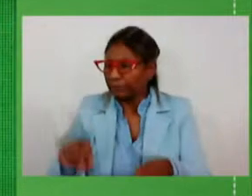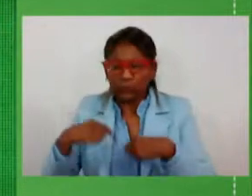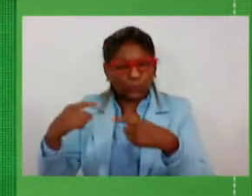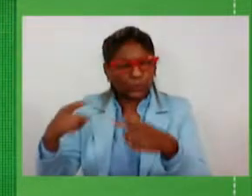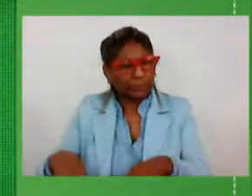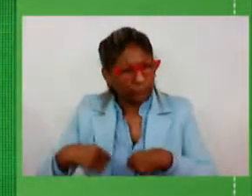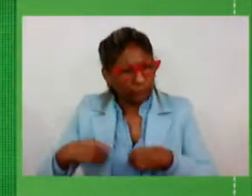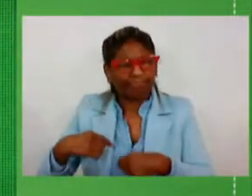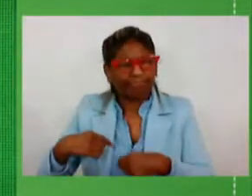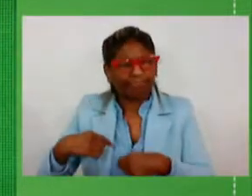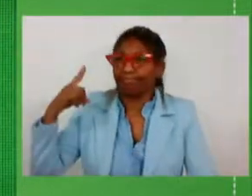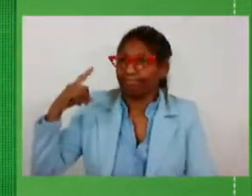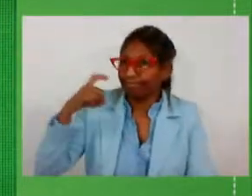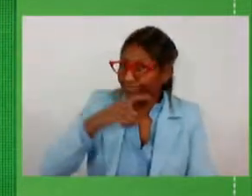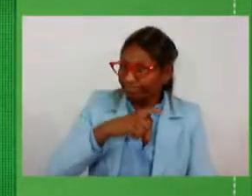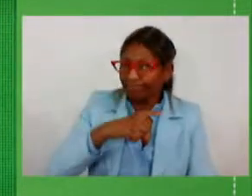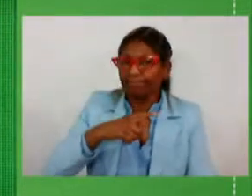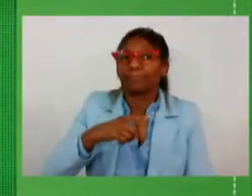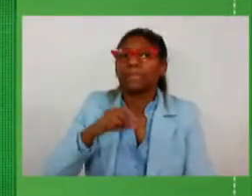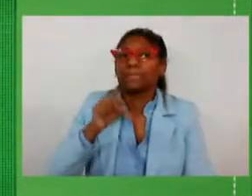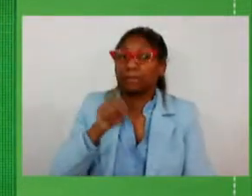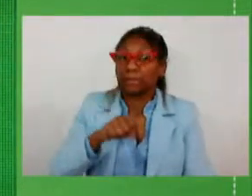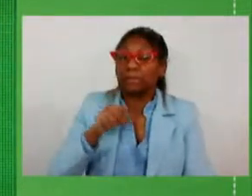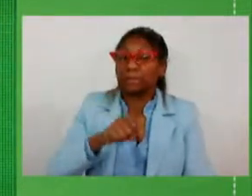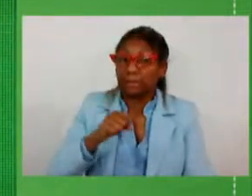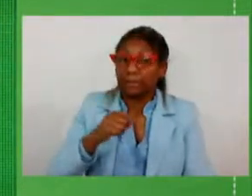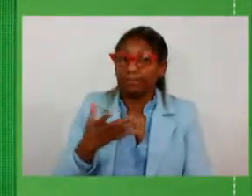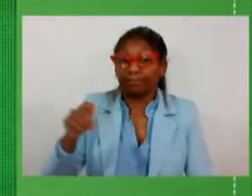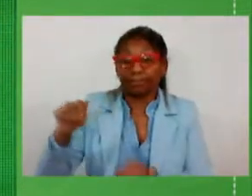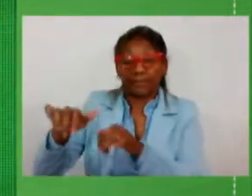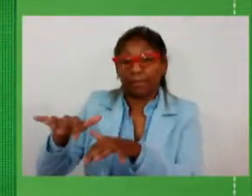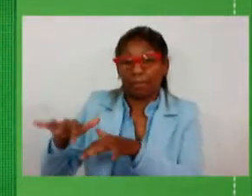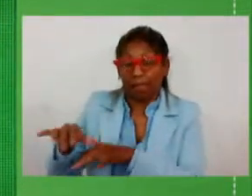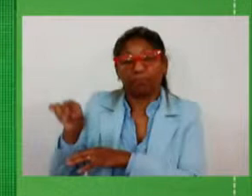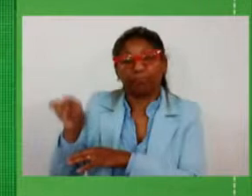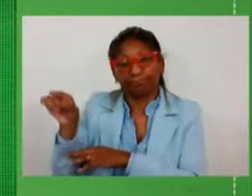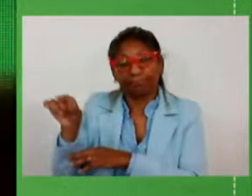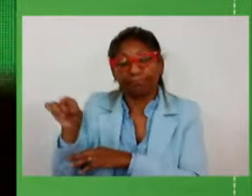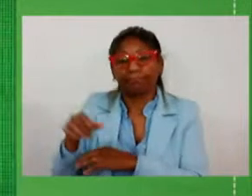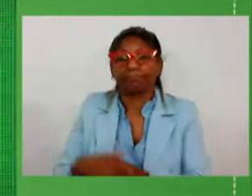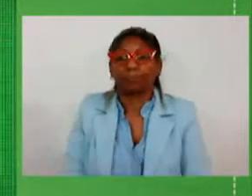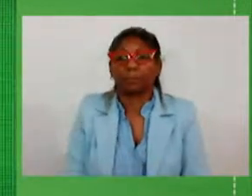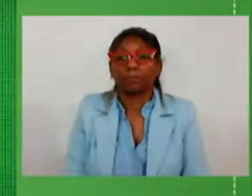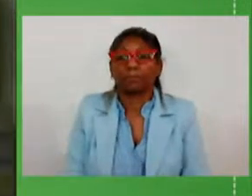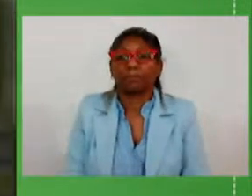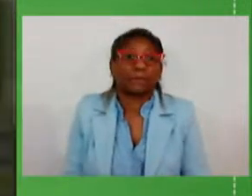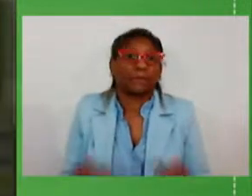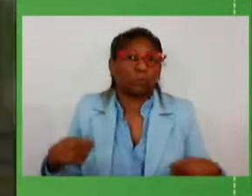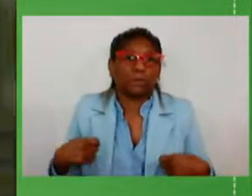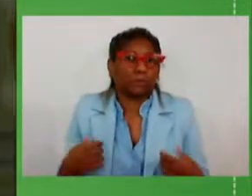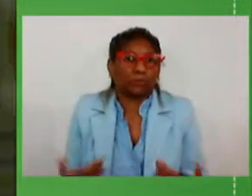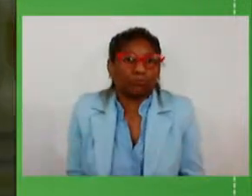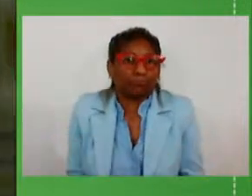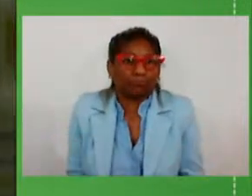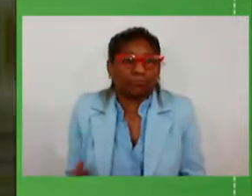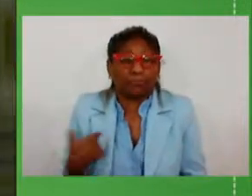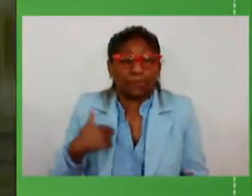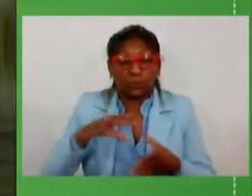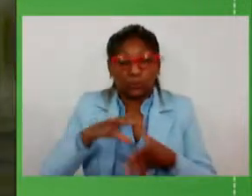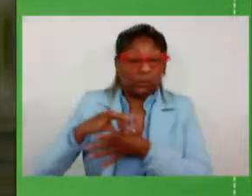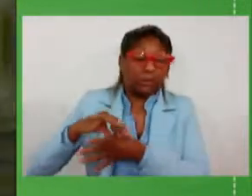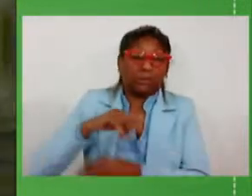colocados para deliberar na assembleia então eu tenho que fazer esse registro eu sou líder do governo